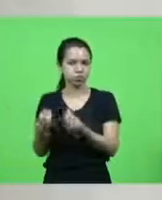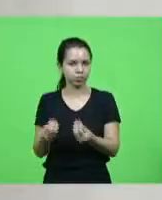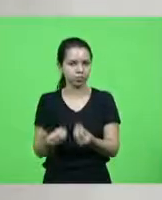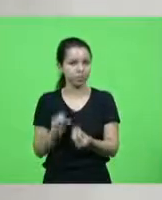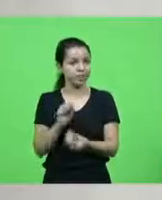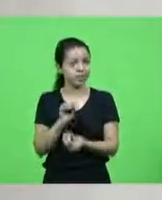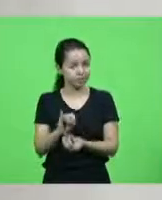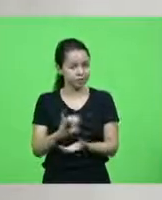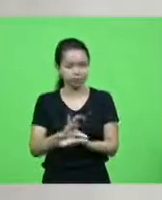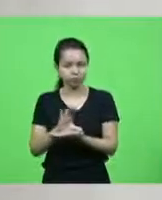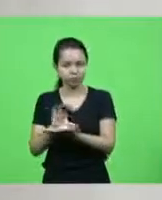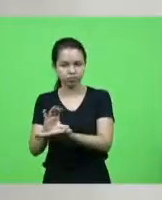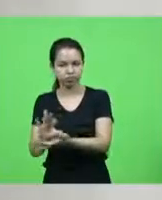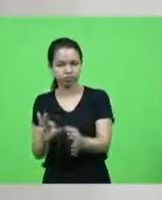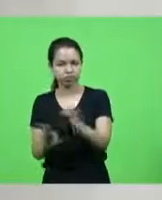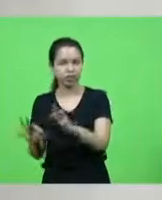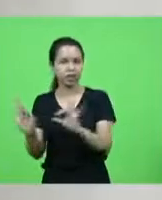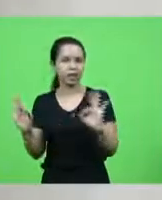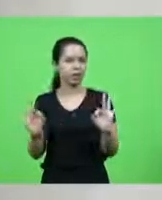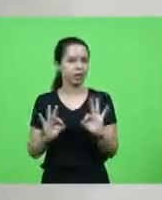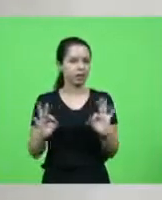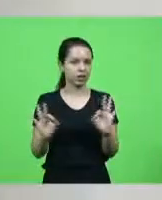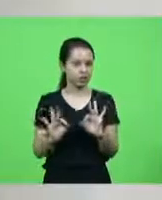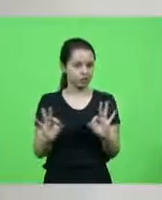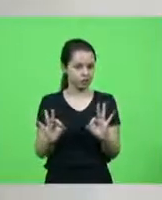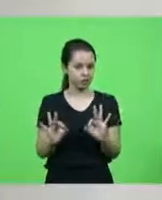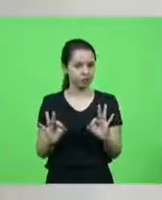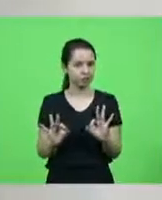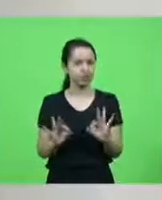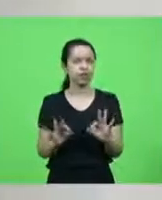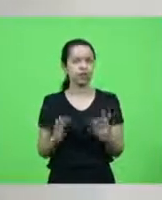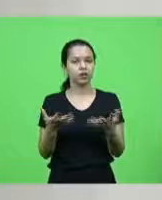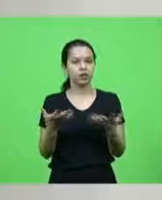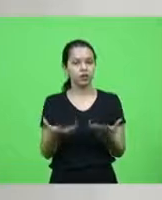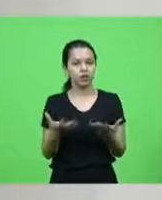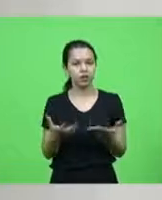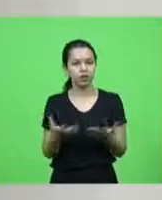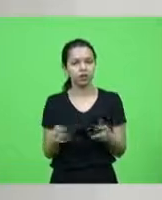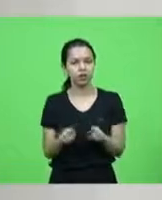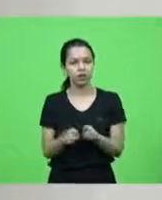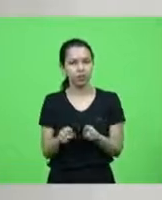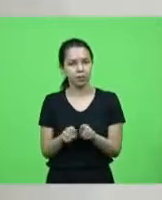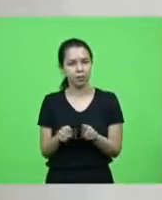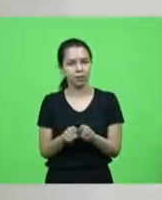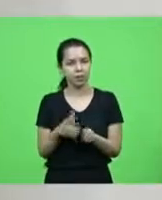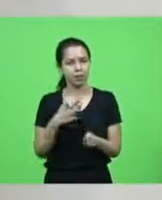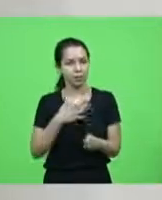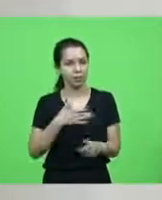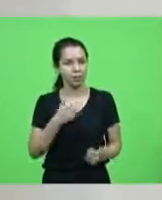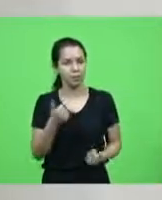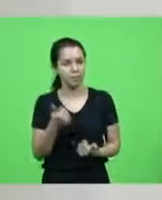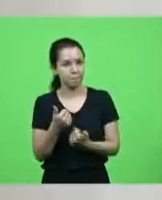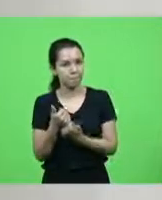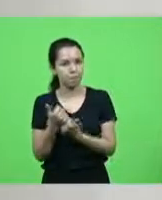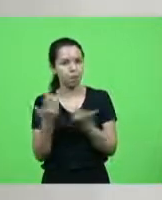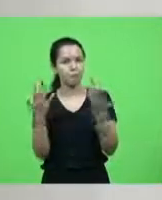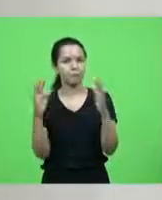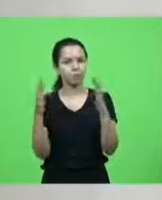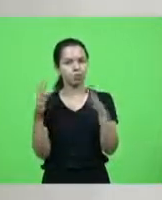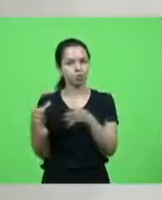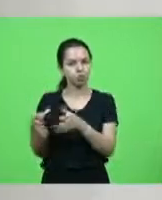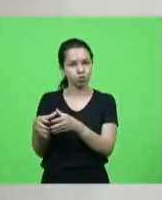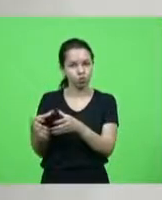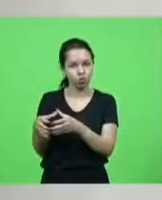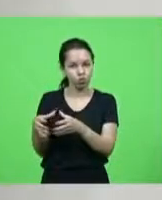reestabelecido e eu quero aqui apenas deixar o meu apoio o meu aplauso a esse grupo que se